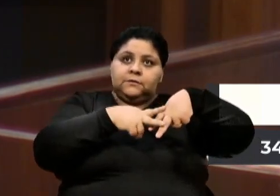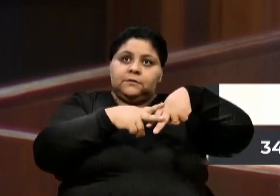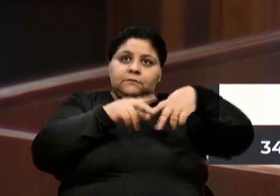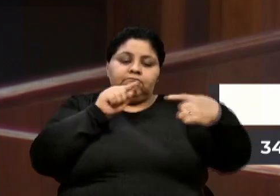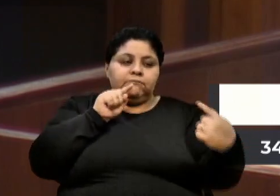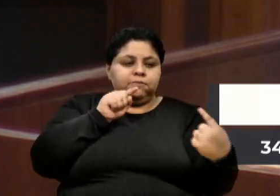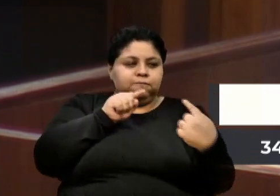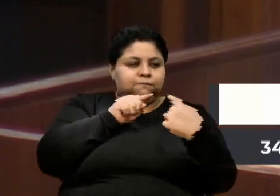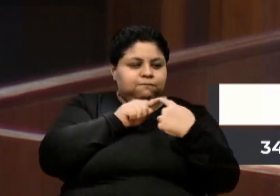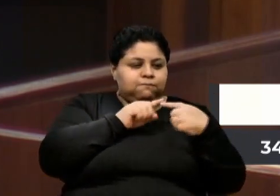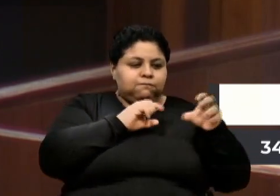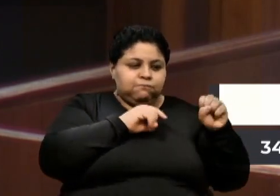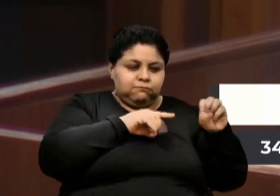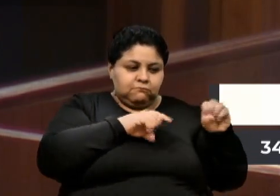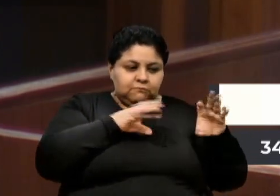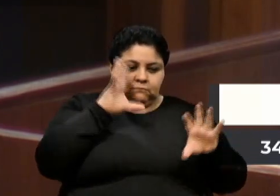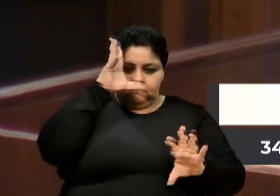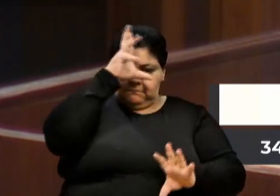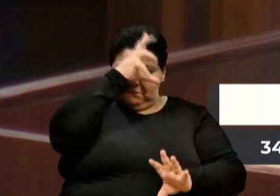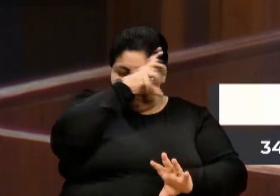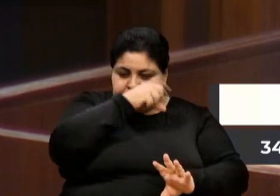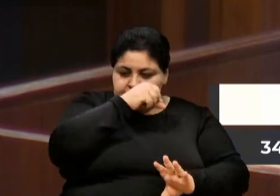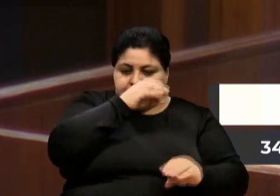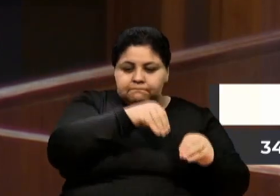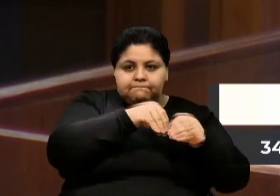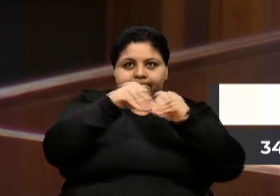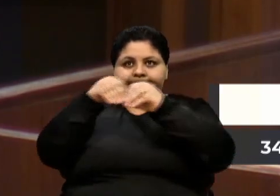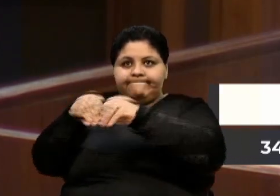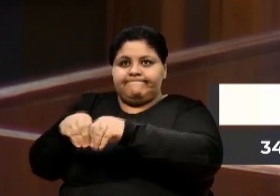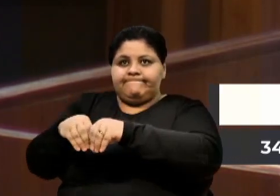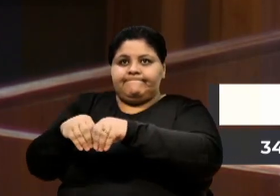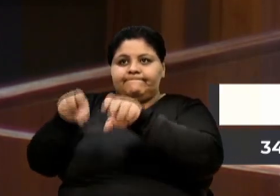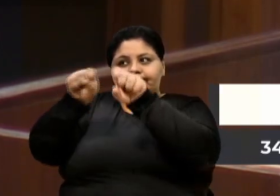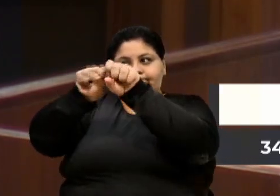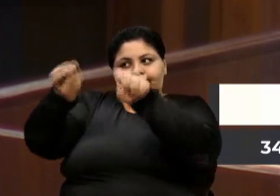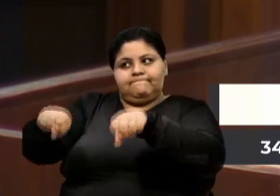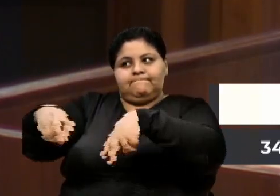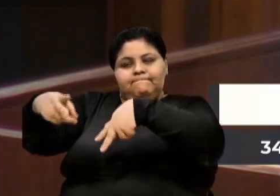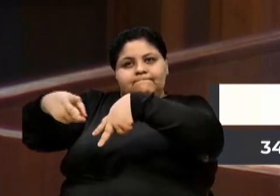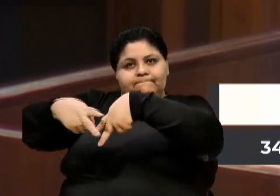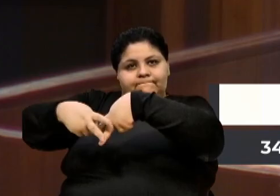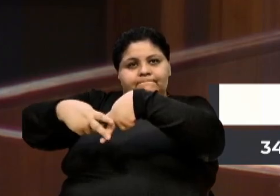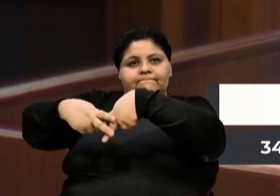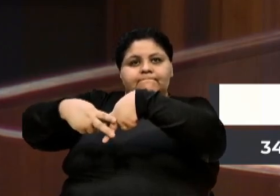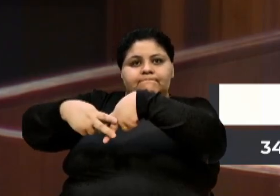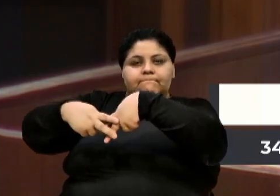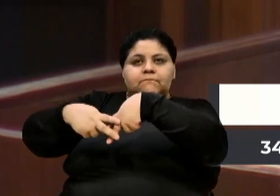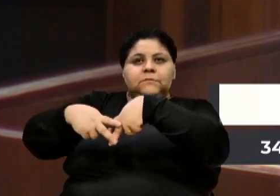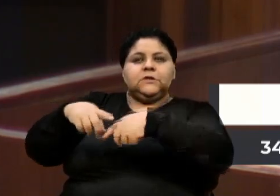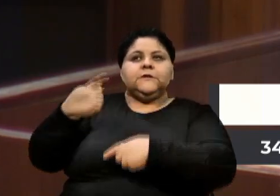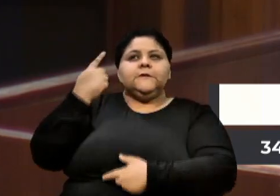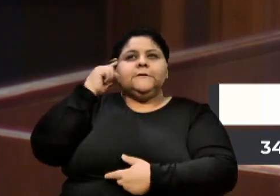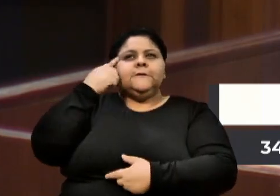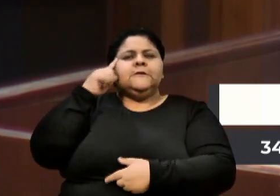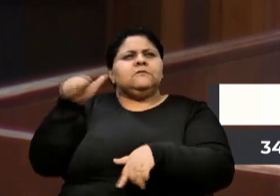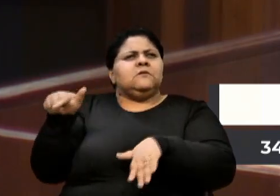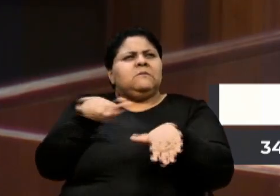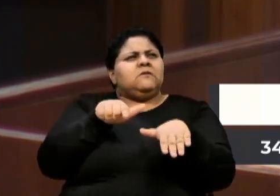aprendizagem, também para quem está no sistema prisional, inclusive na próxima semana, se eu não me engano,